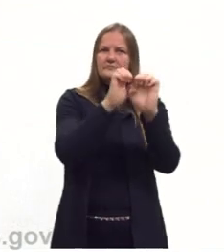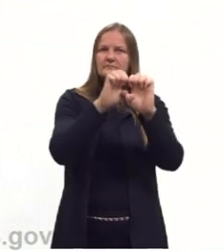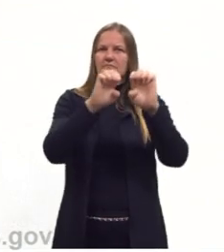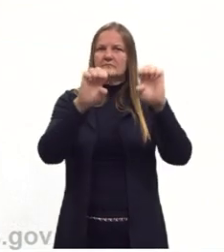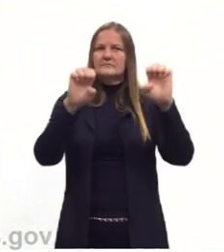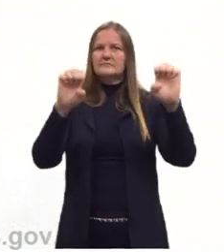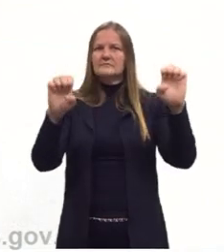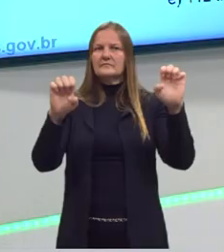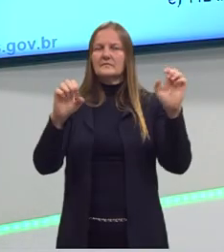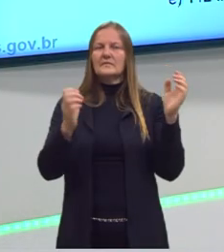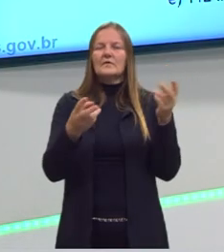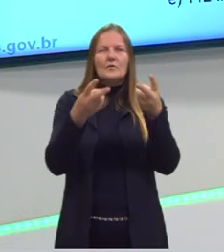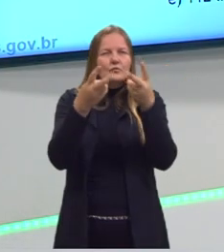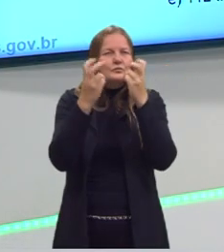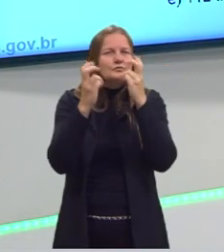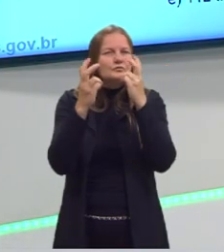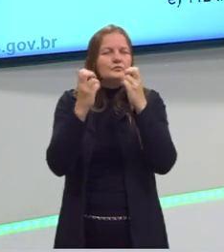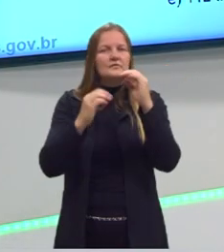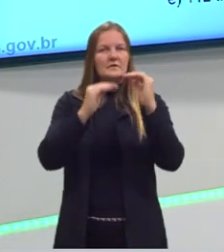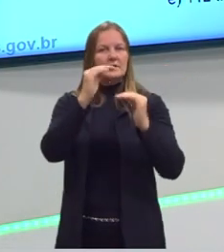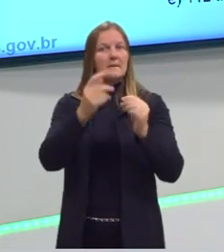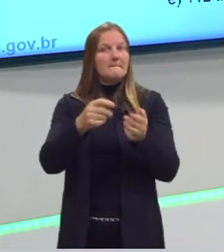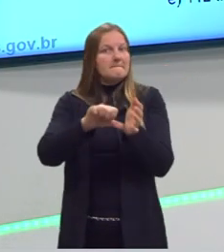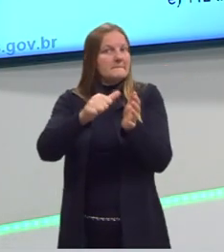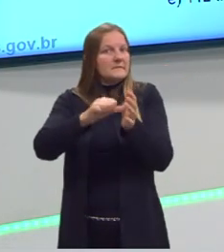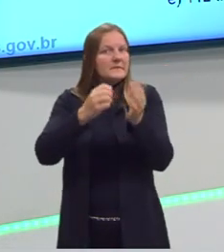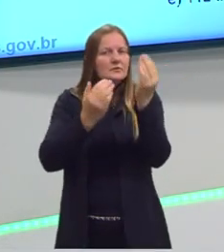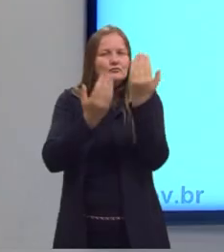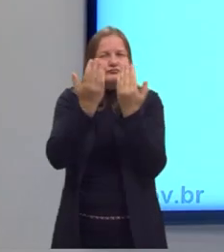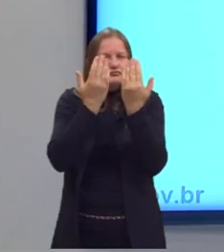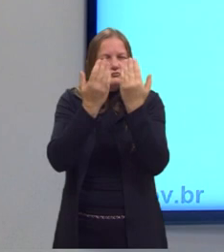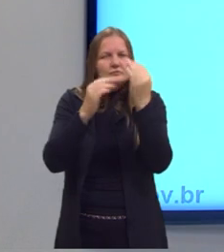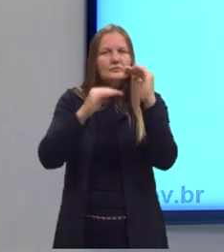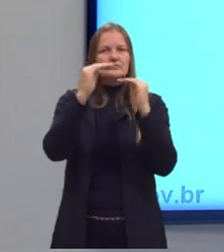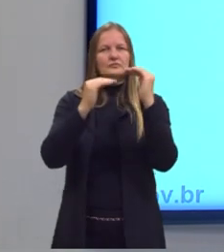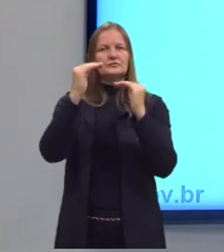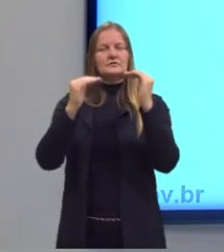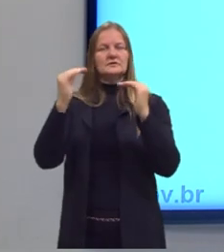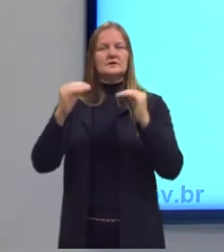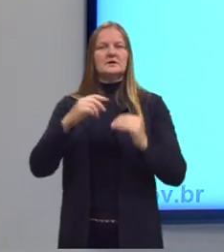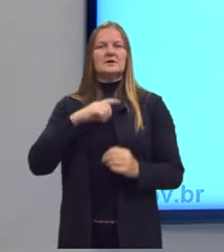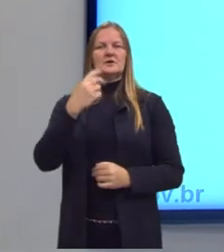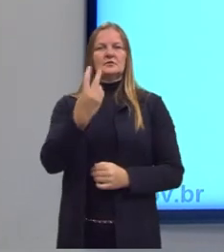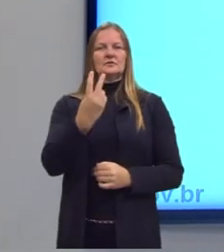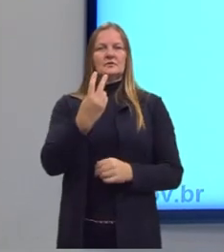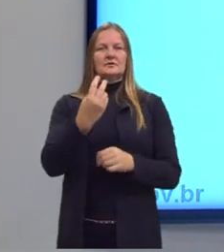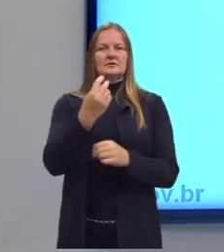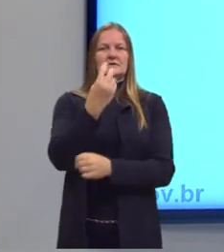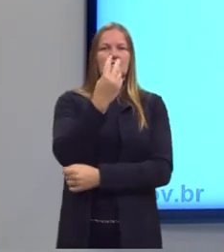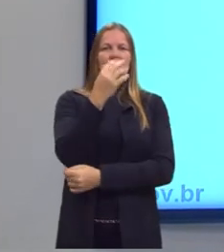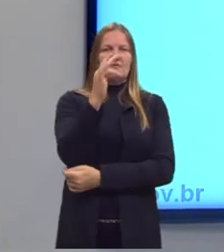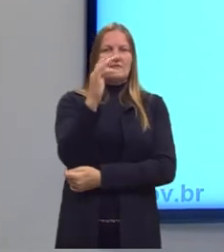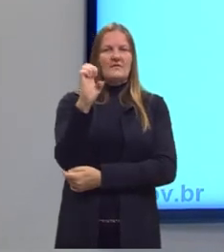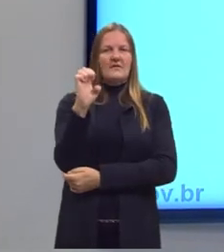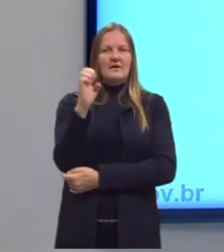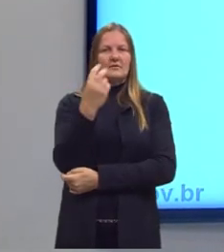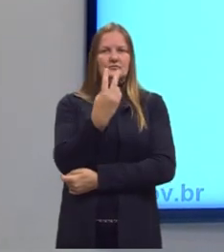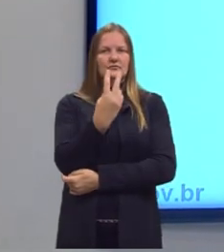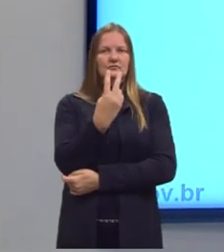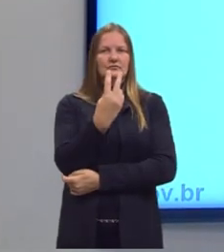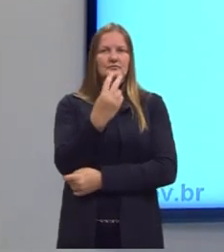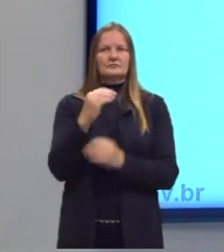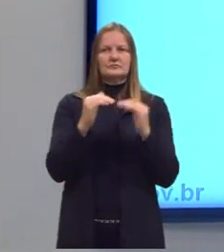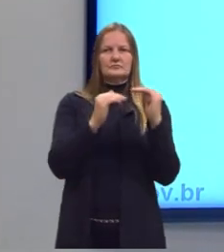verificando se a equação está balanceada, a gente pode quantificar, aqui eu tenho dois ferros, ferro 2, aqui eu tenho dois